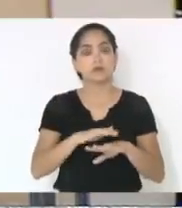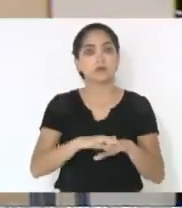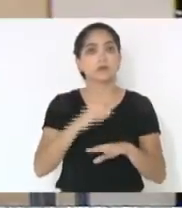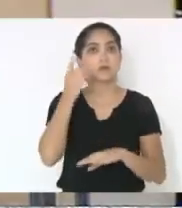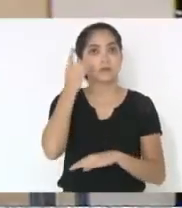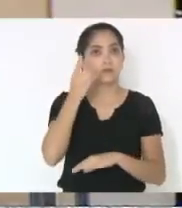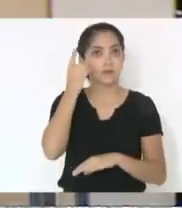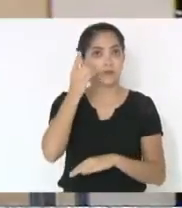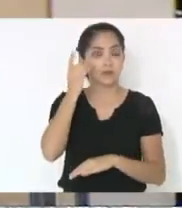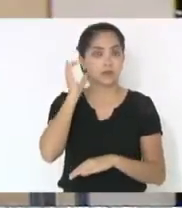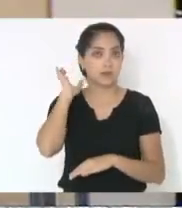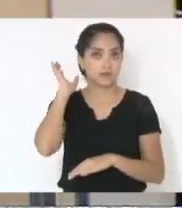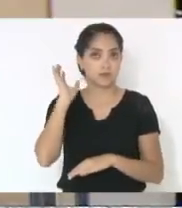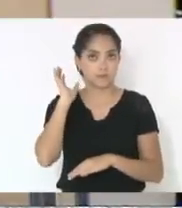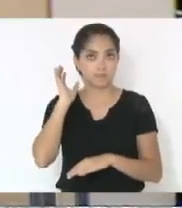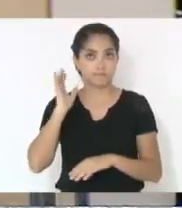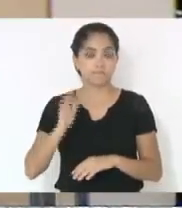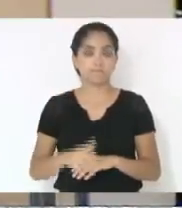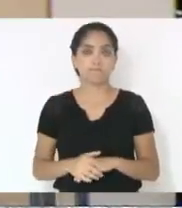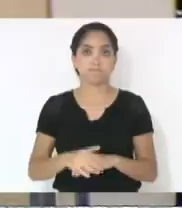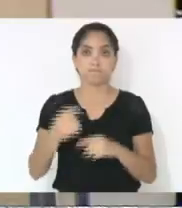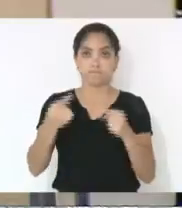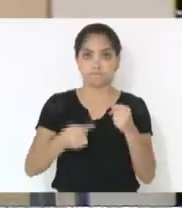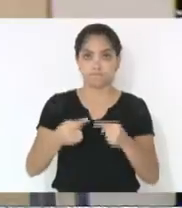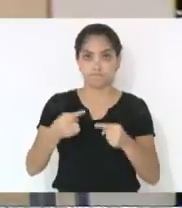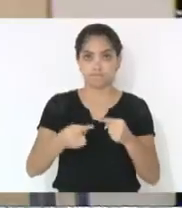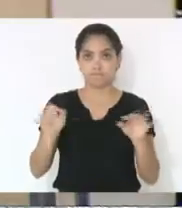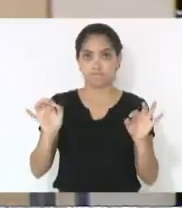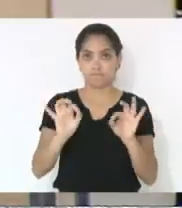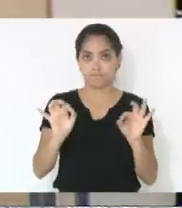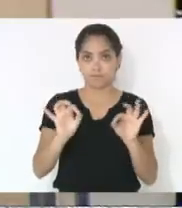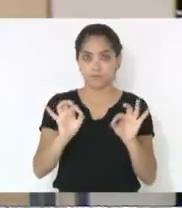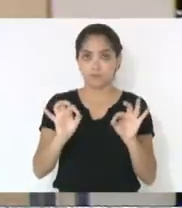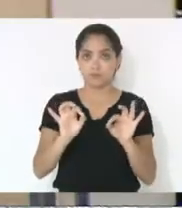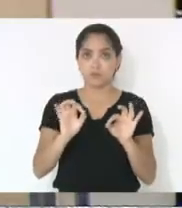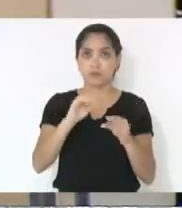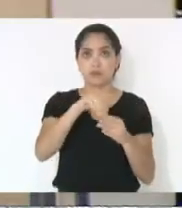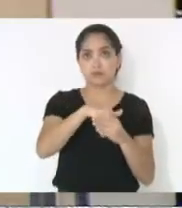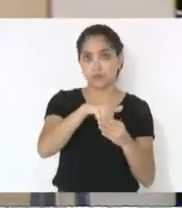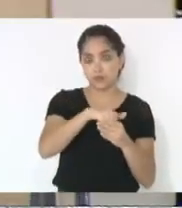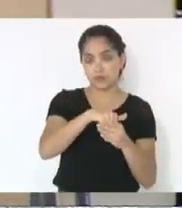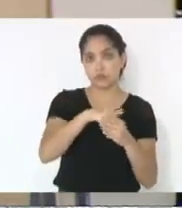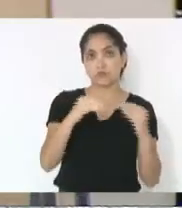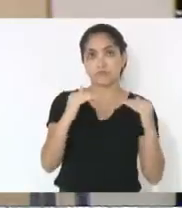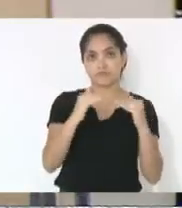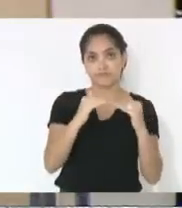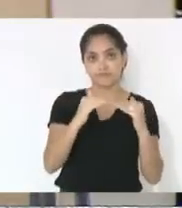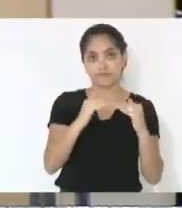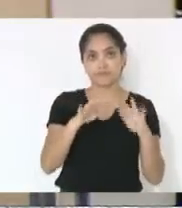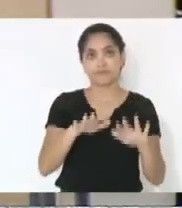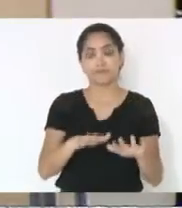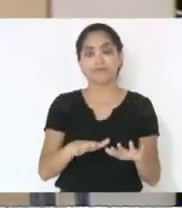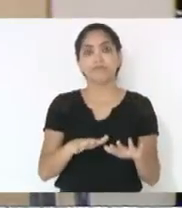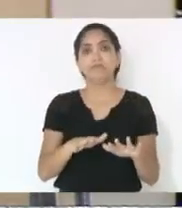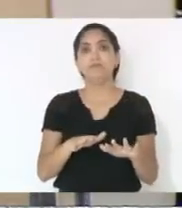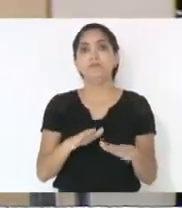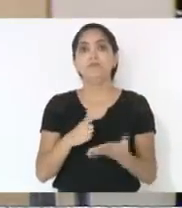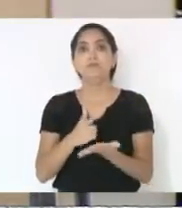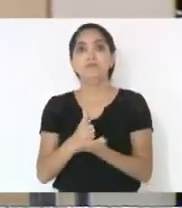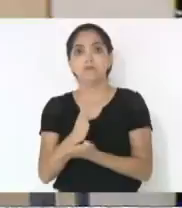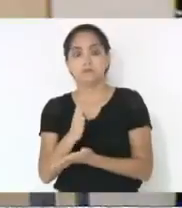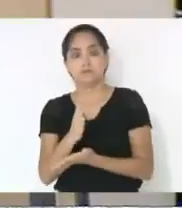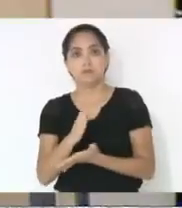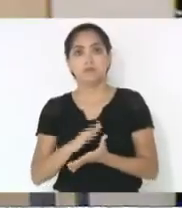deputada Ana Paula Lima. Em discussão, não havendo quem queira discutir, em votação, quem tiver de acordo permaneça com o sem-contro.